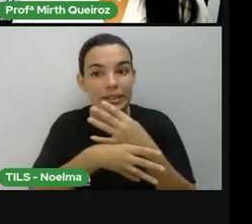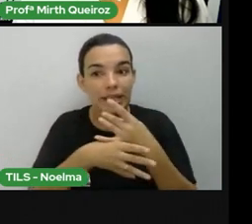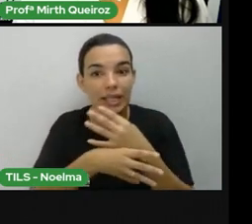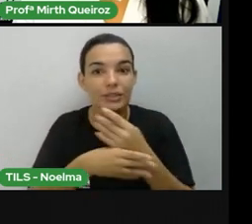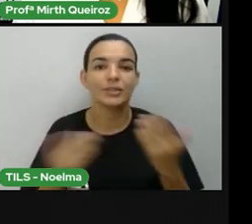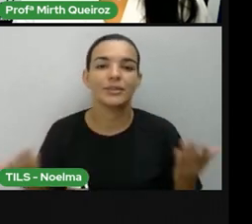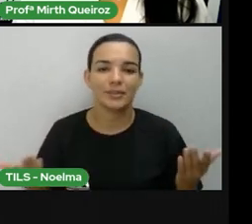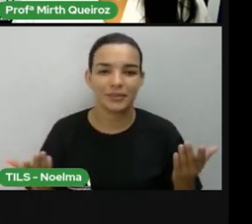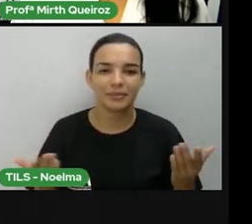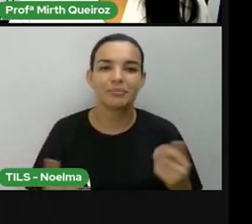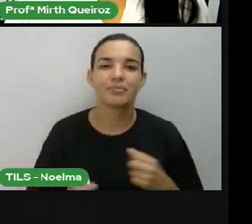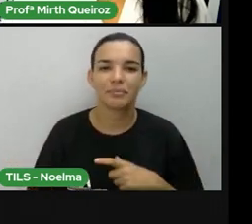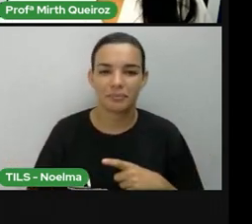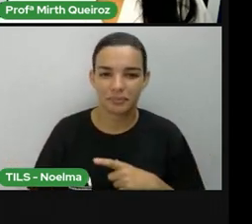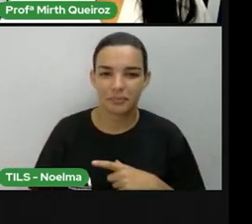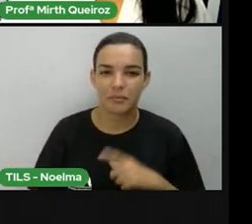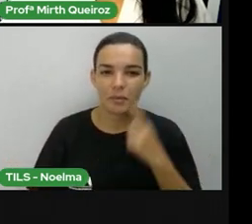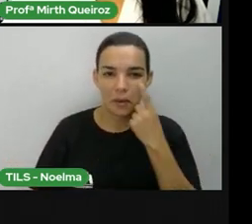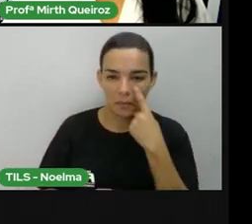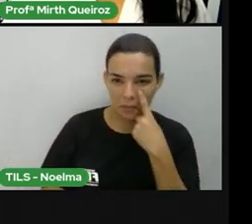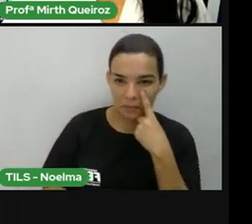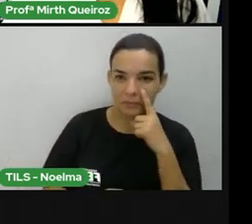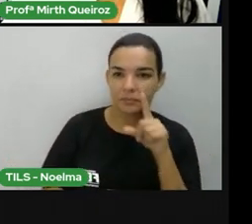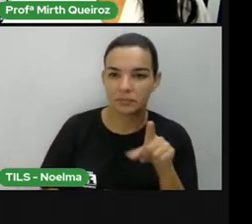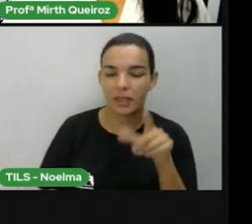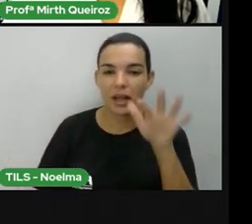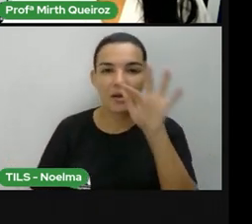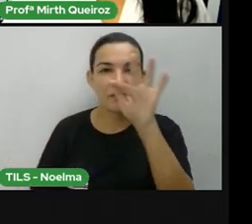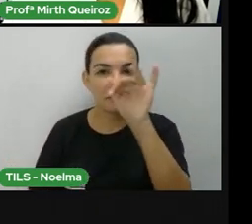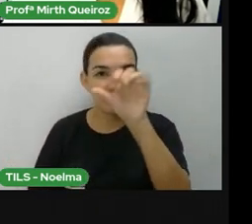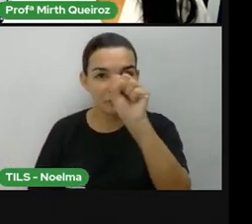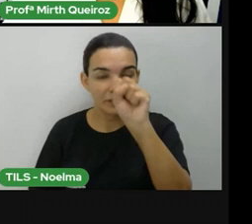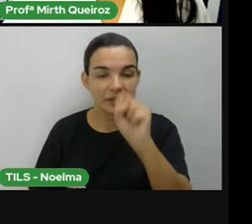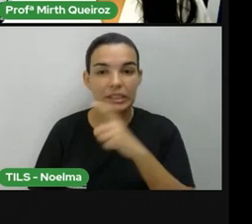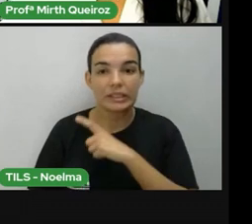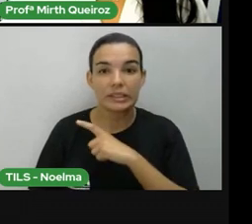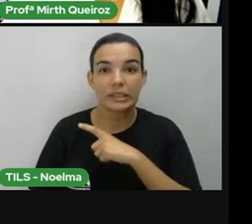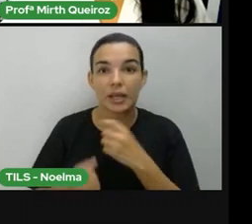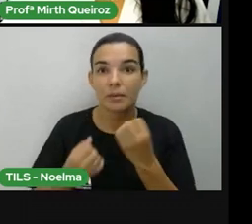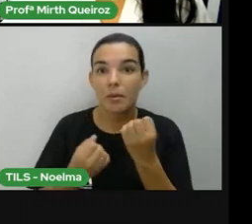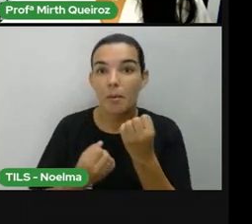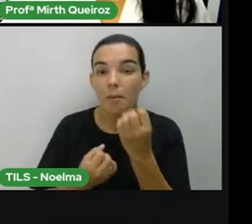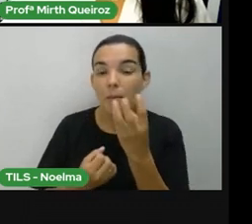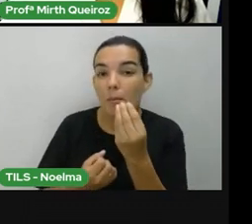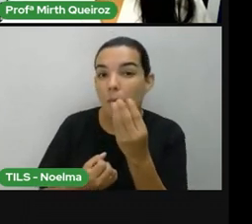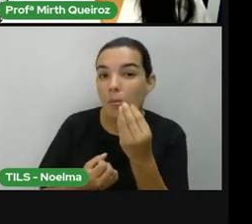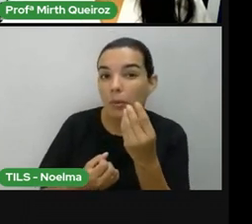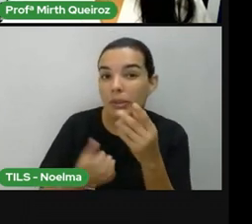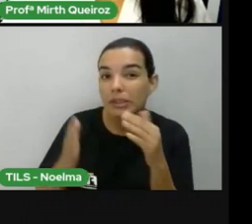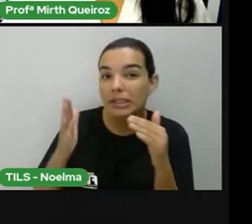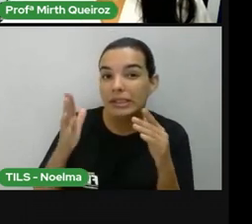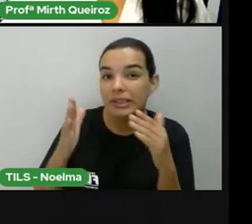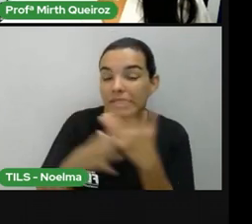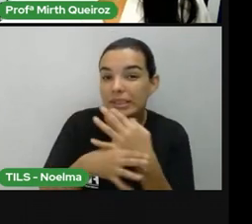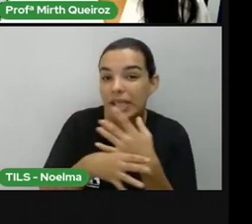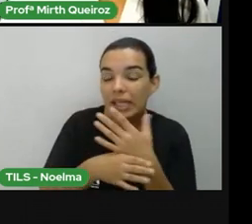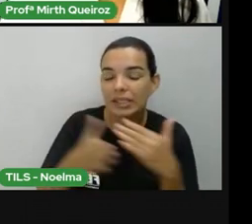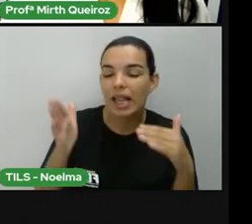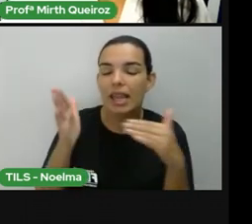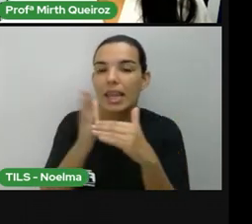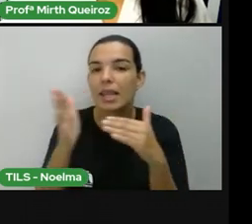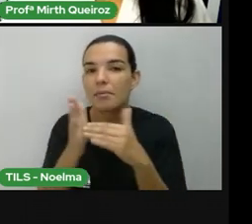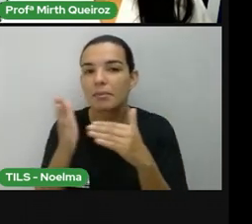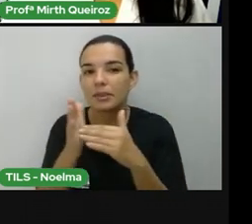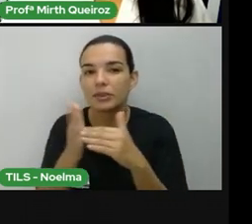vão se iniciar, tá? Então, Feira de Santana é uma cidade que faz limite aí com Santa Bárbara,